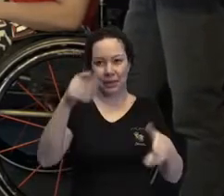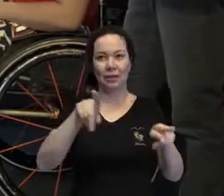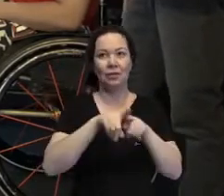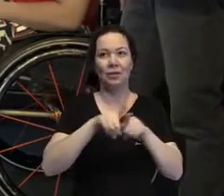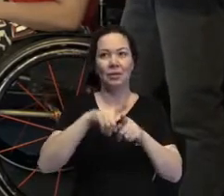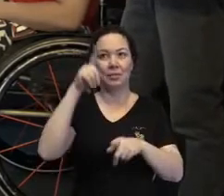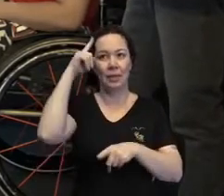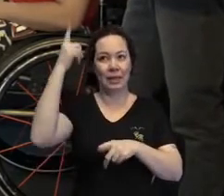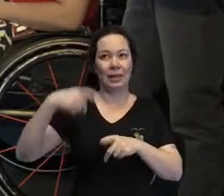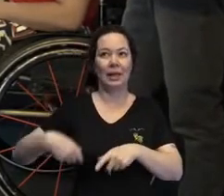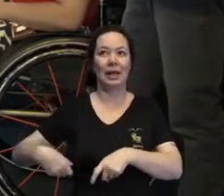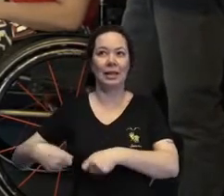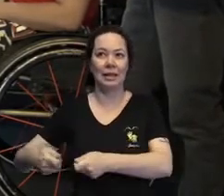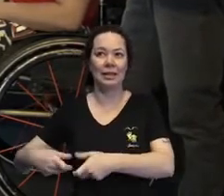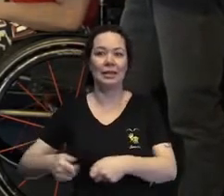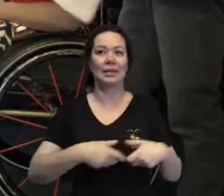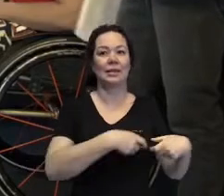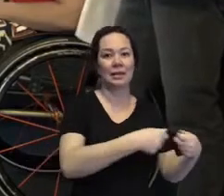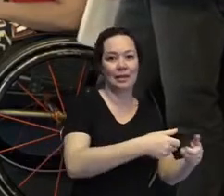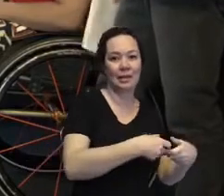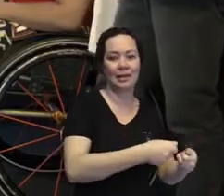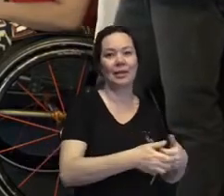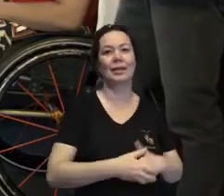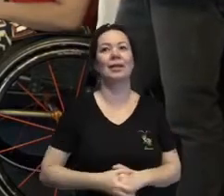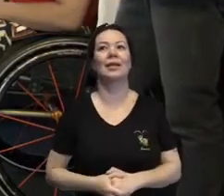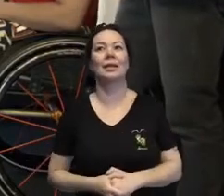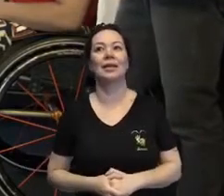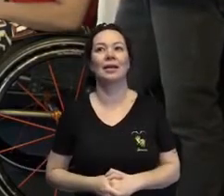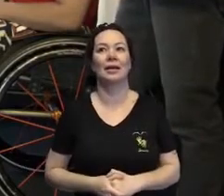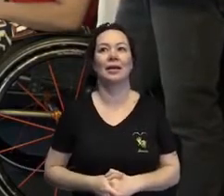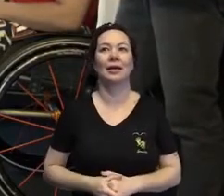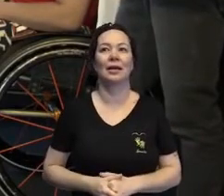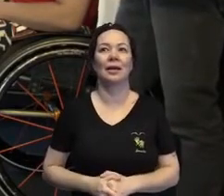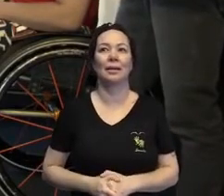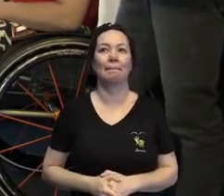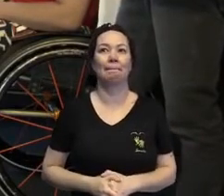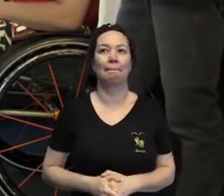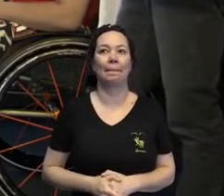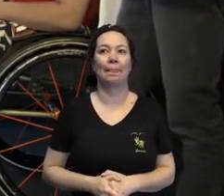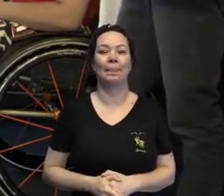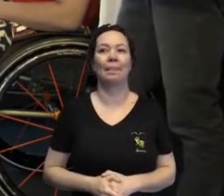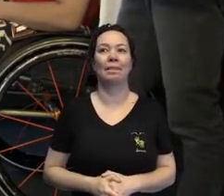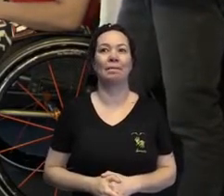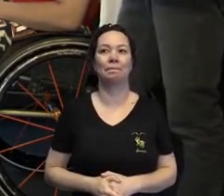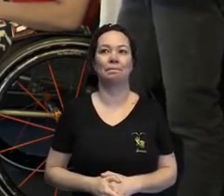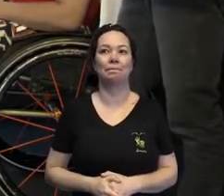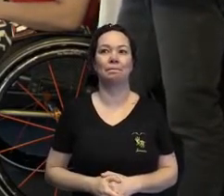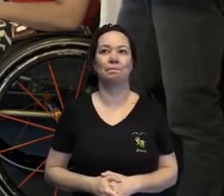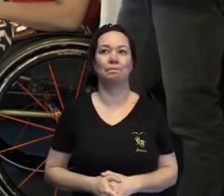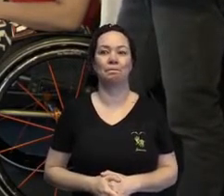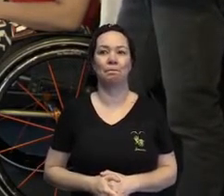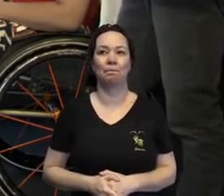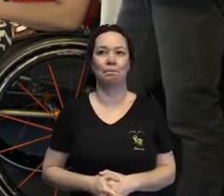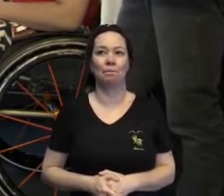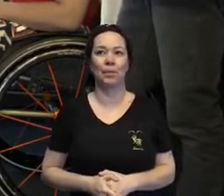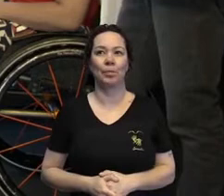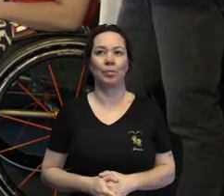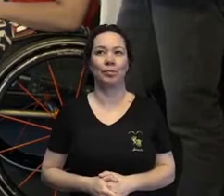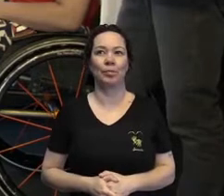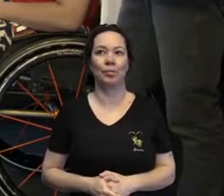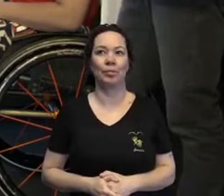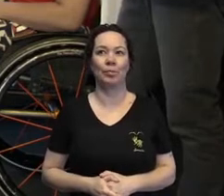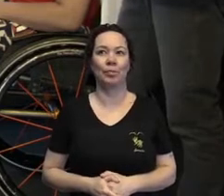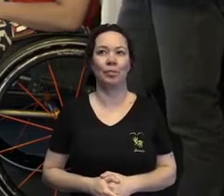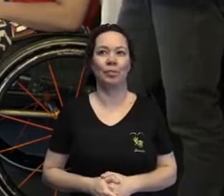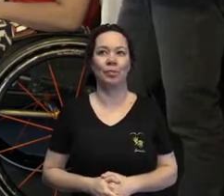pelo convite. Desse segundo convite, não é de China. Estamos